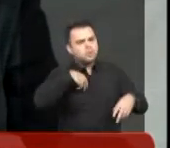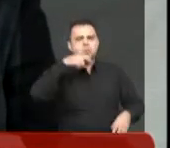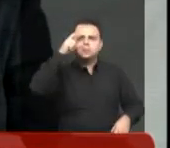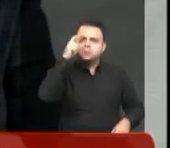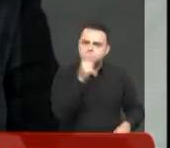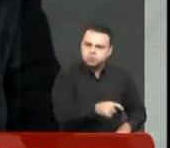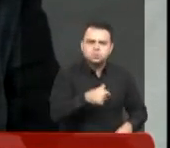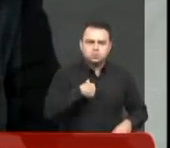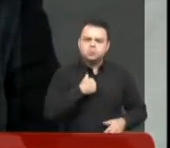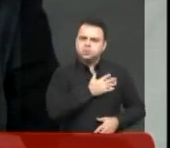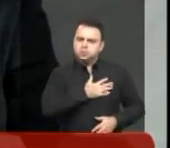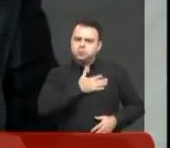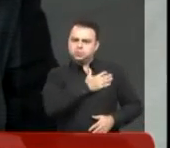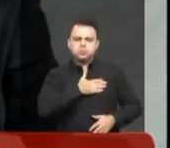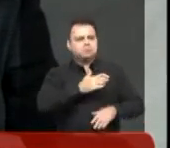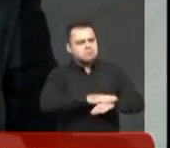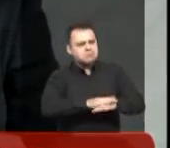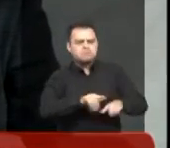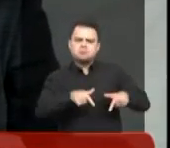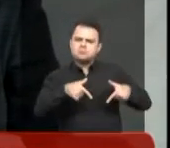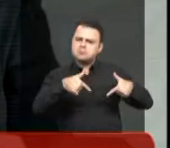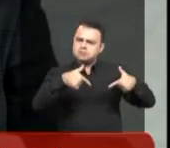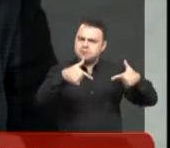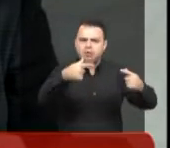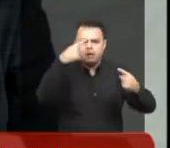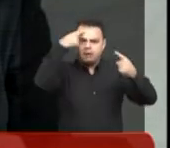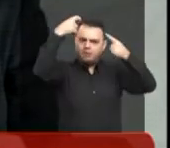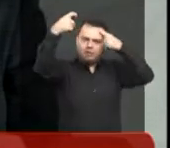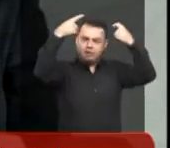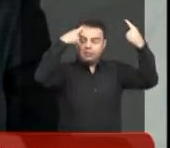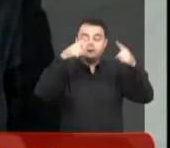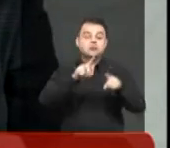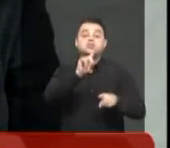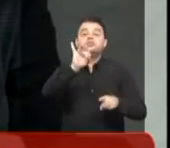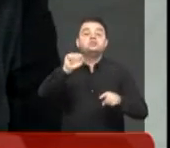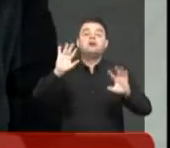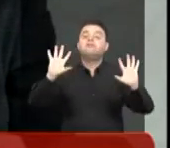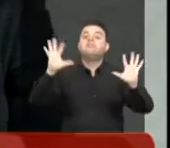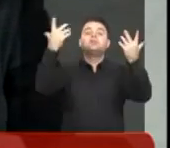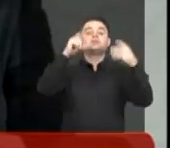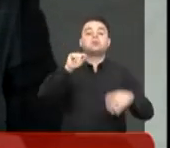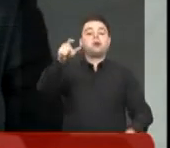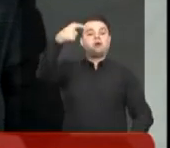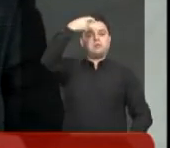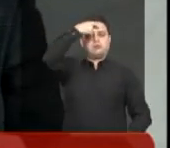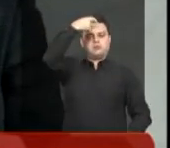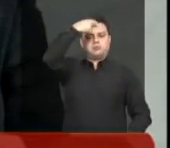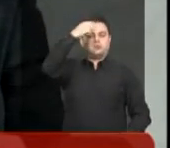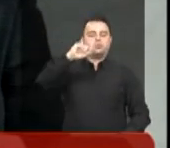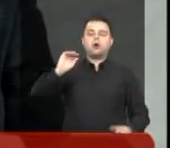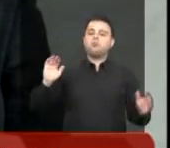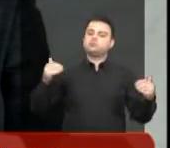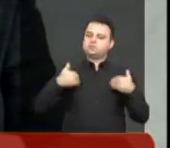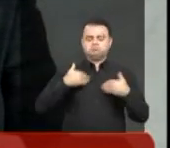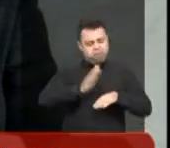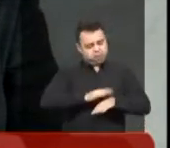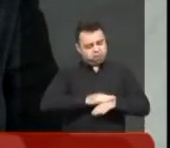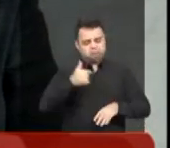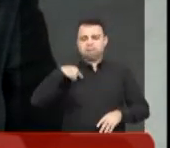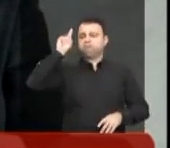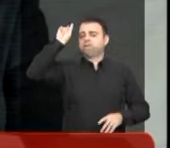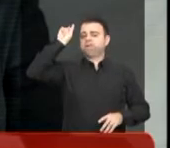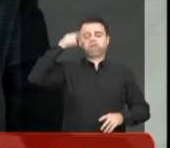desde então a gente foi desenvolvendo algumas ações. inclusive o dia de conscientização do autismo é projeto de minha